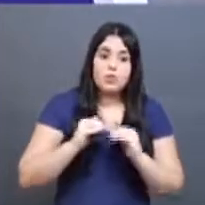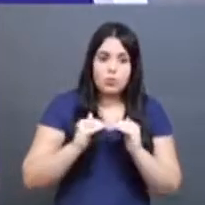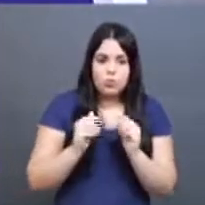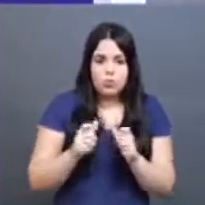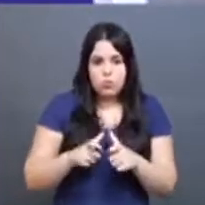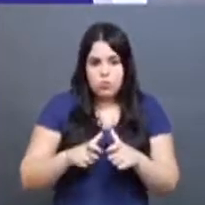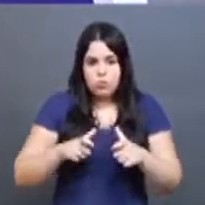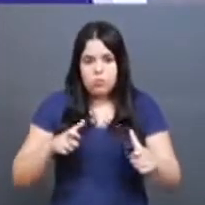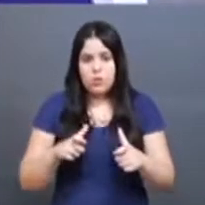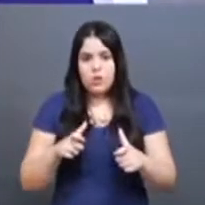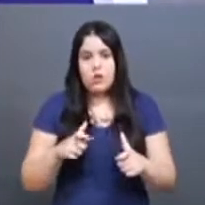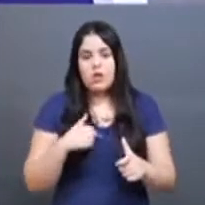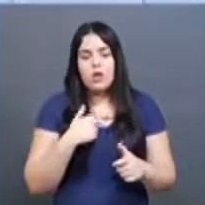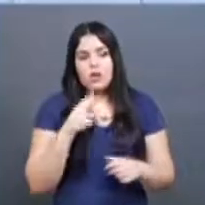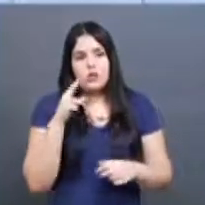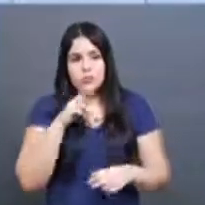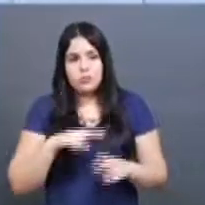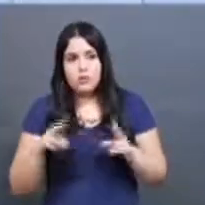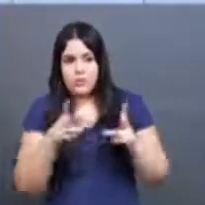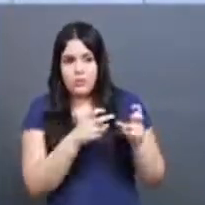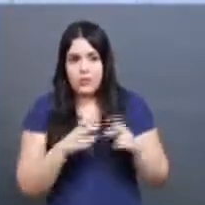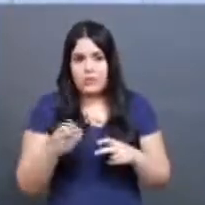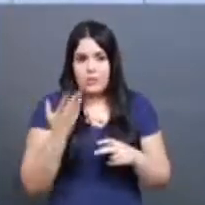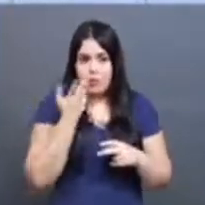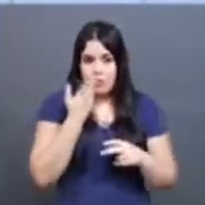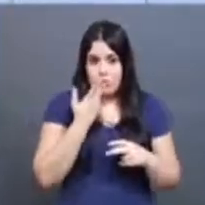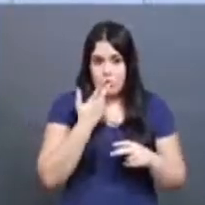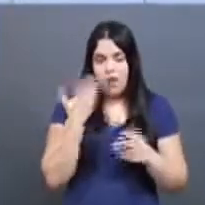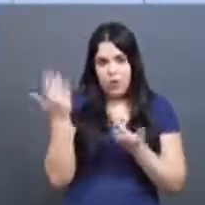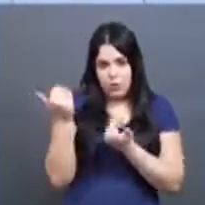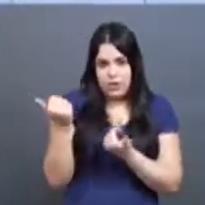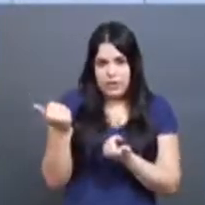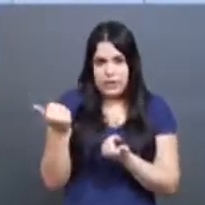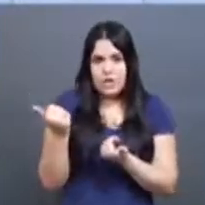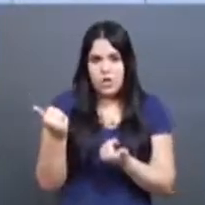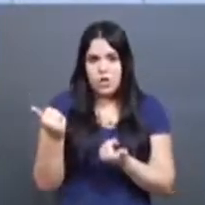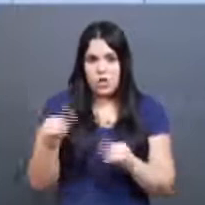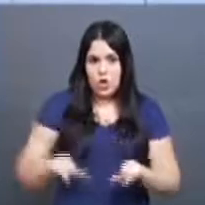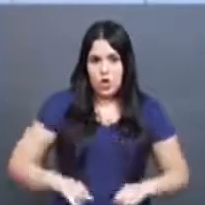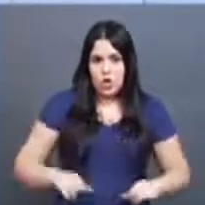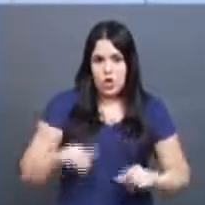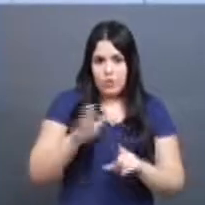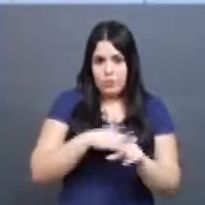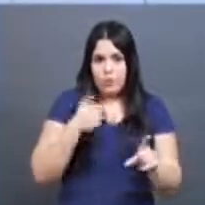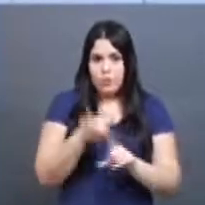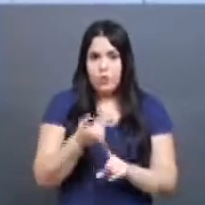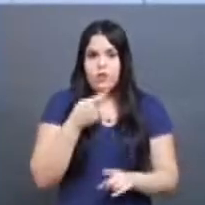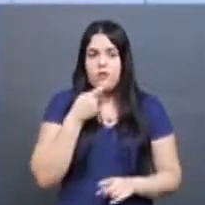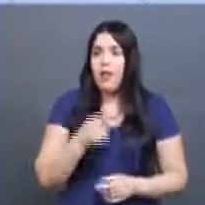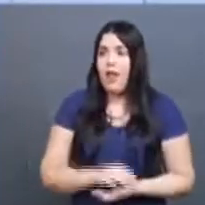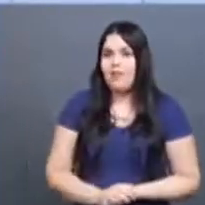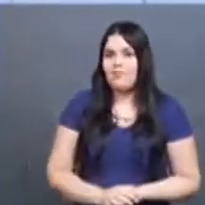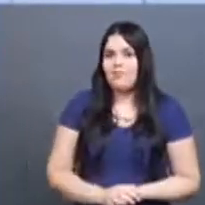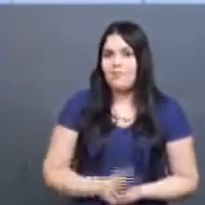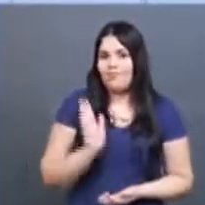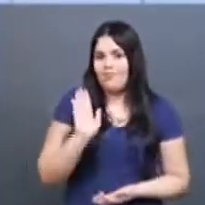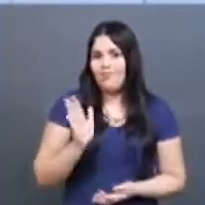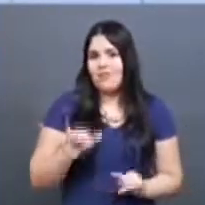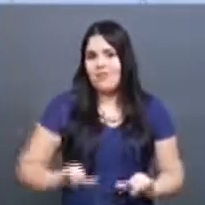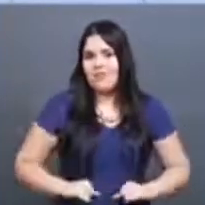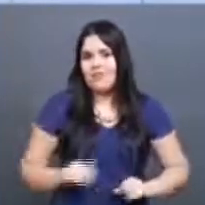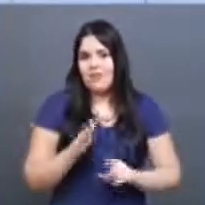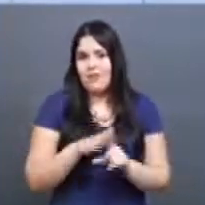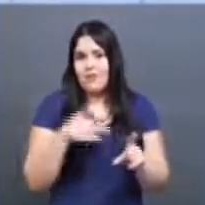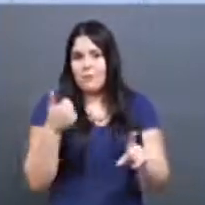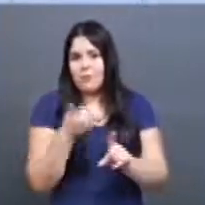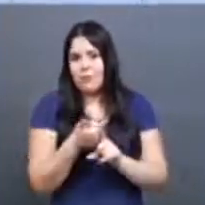observa é que, na adolescência, as vítimas de bullying, o que elas relatam? Que elas sofriam bullying na infância também. Então,